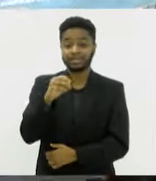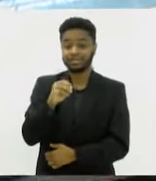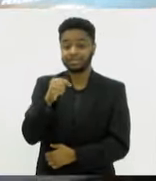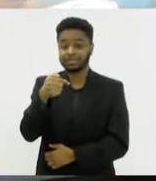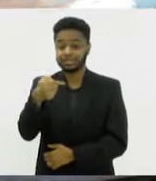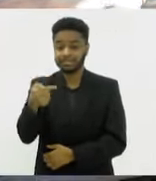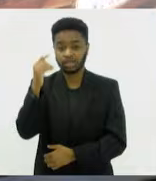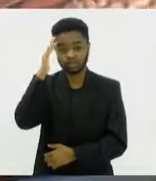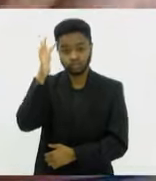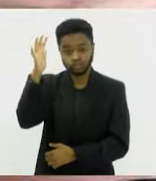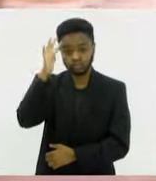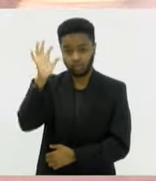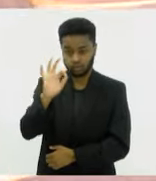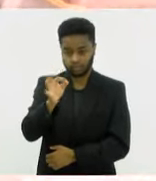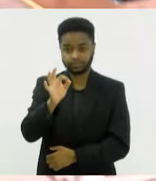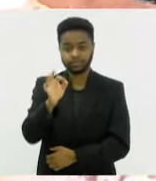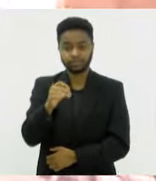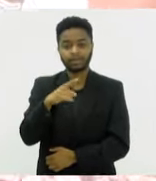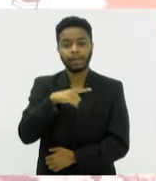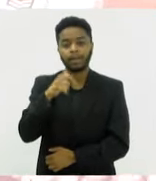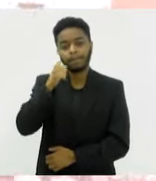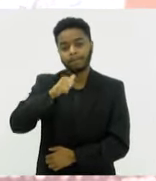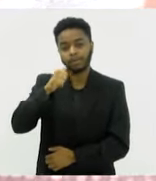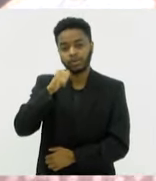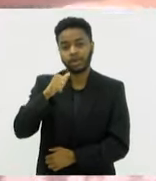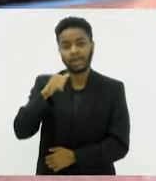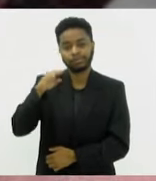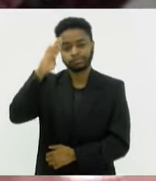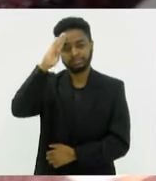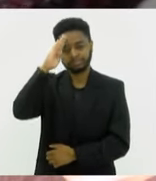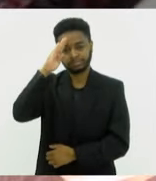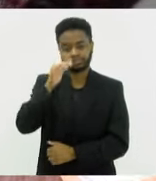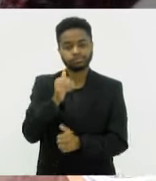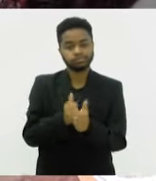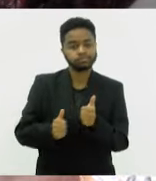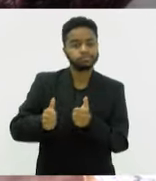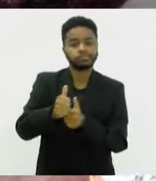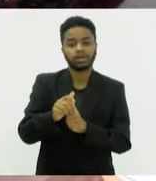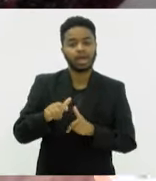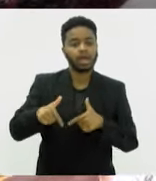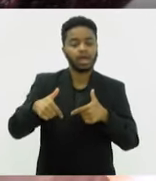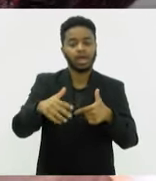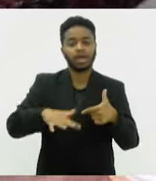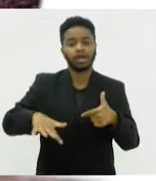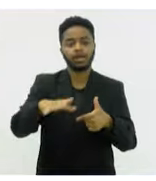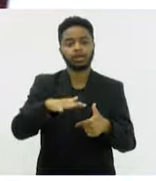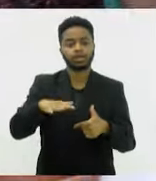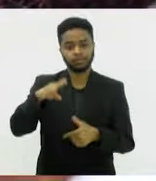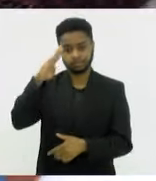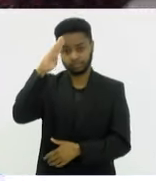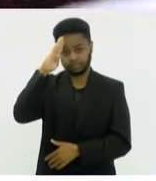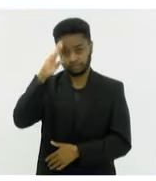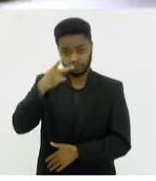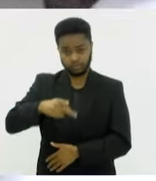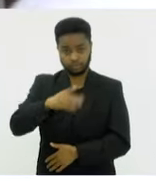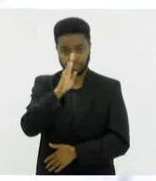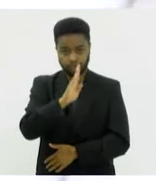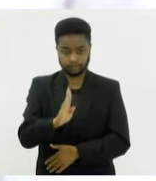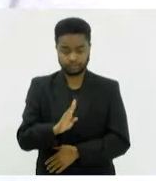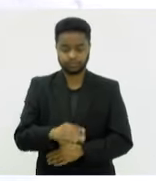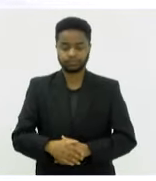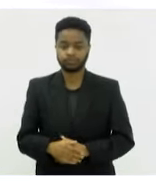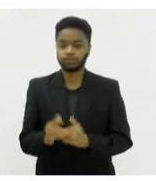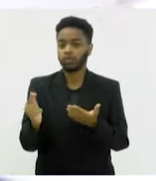307 Sonhos, né? Mulheres Militares Pioneiras das Forças Armadas Praças da Marinha do Brasil. Esse